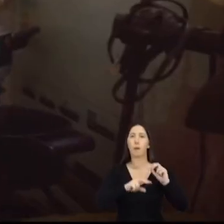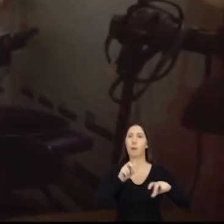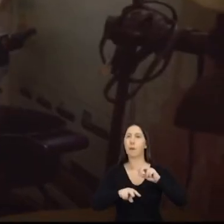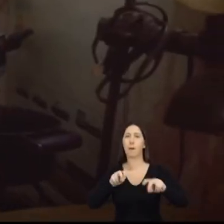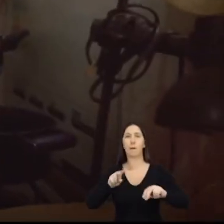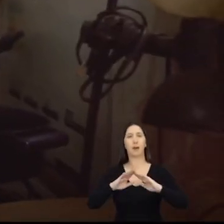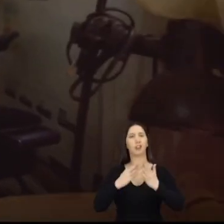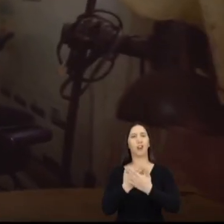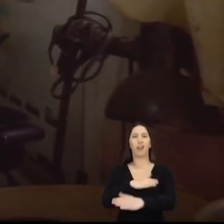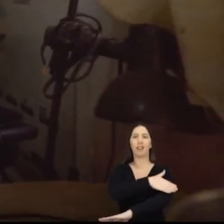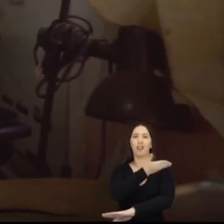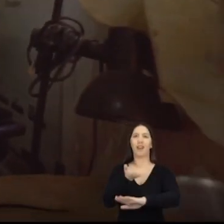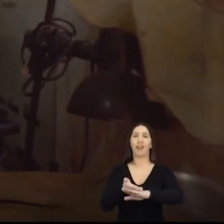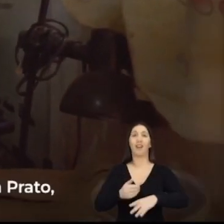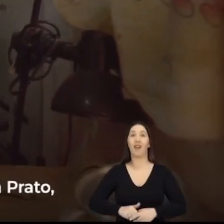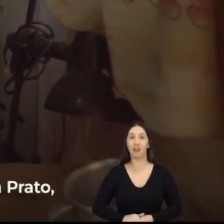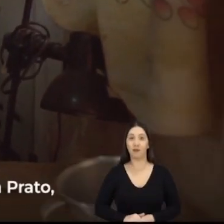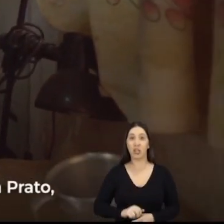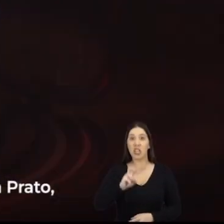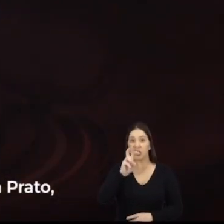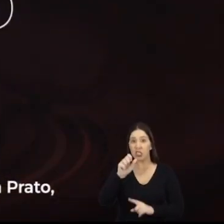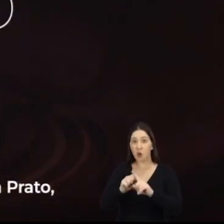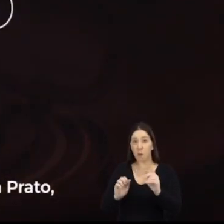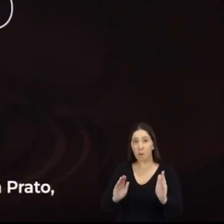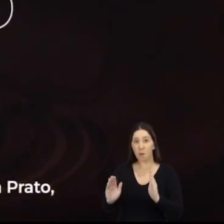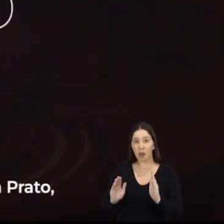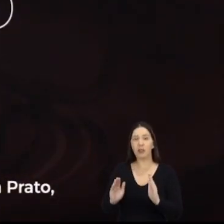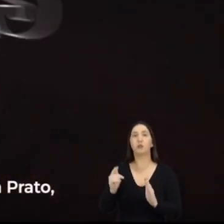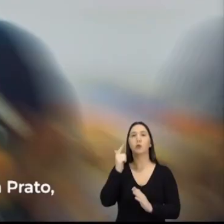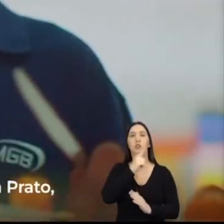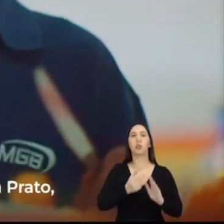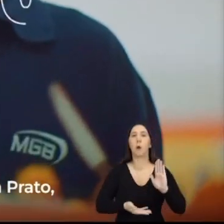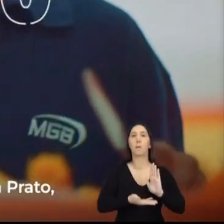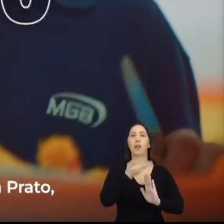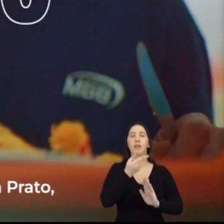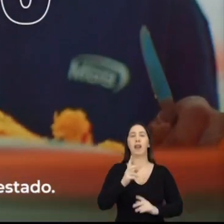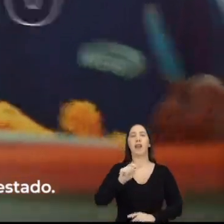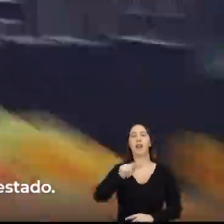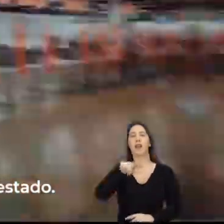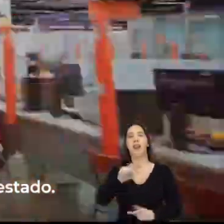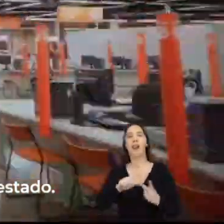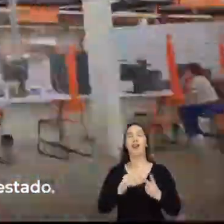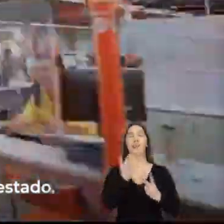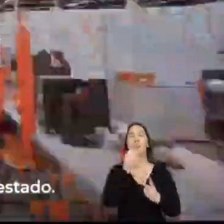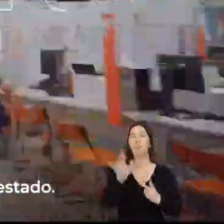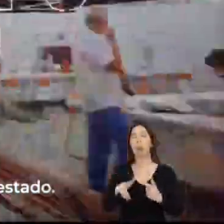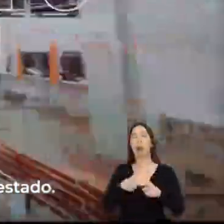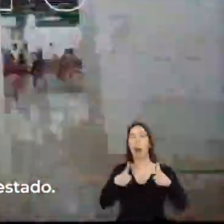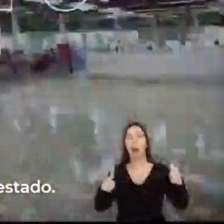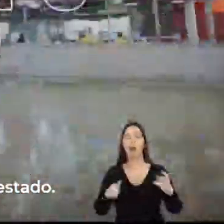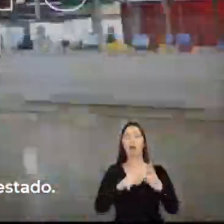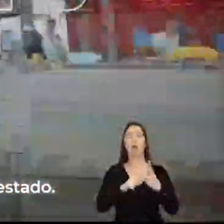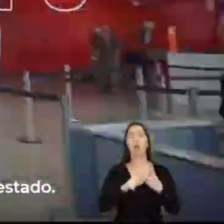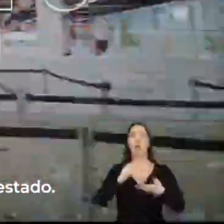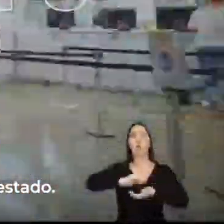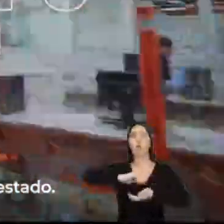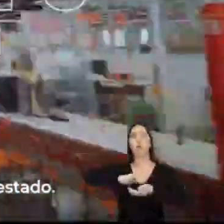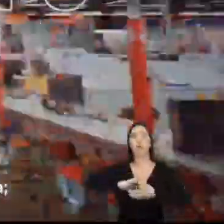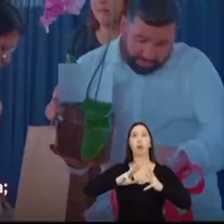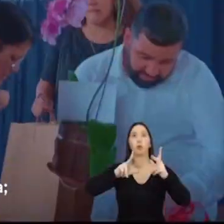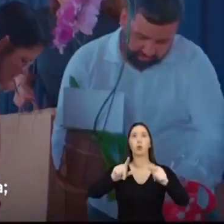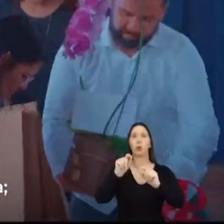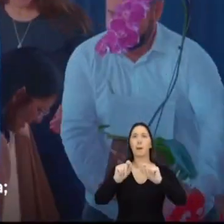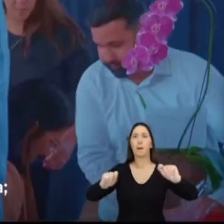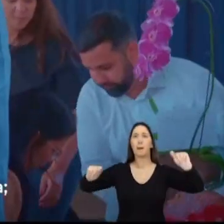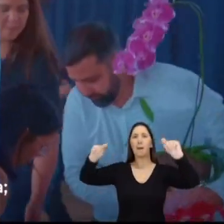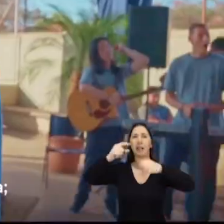tempo integral. Em apenas cinco meses, Rodrigo aumentou o Vale Gás, ampliou o Bom Prato, levou o Poupa Tempo pra todas as cidades do